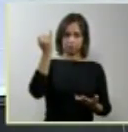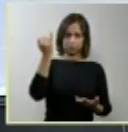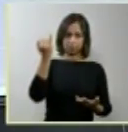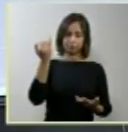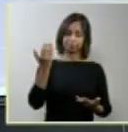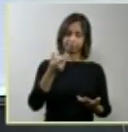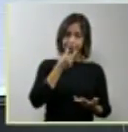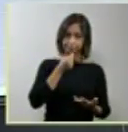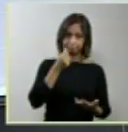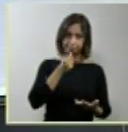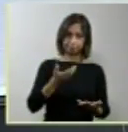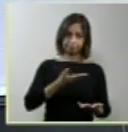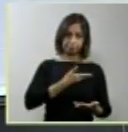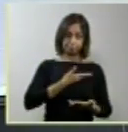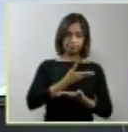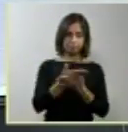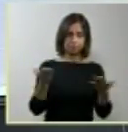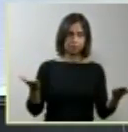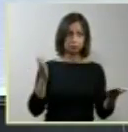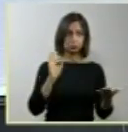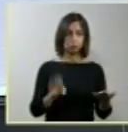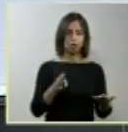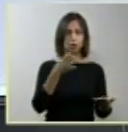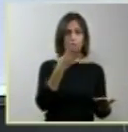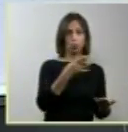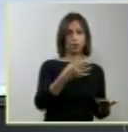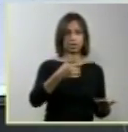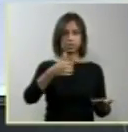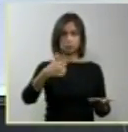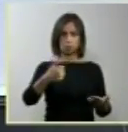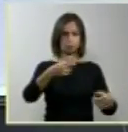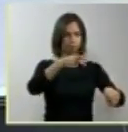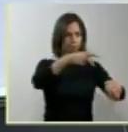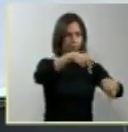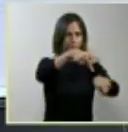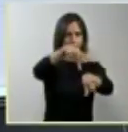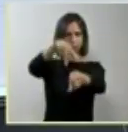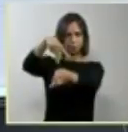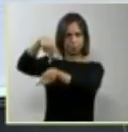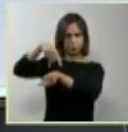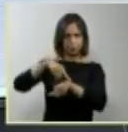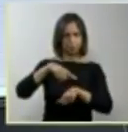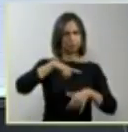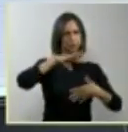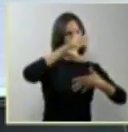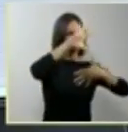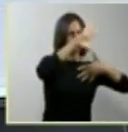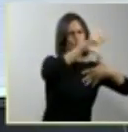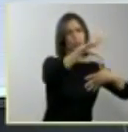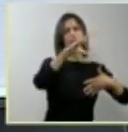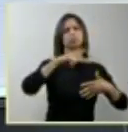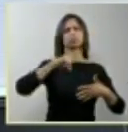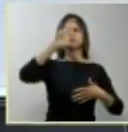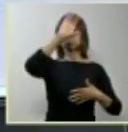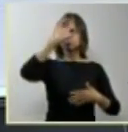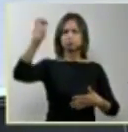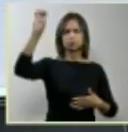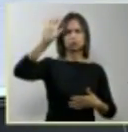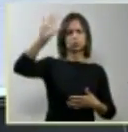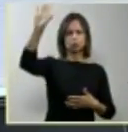41 países em cinco continentes, 90% dos países